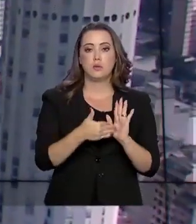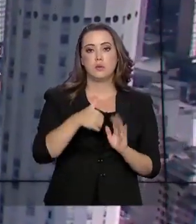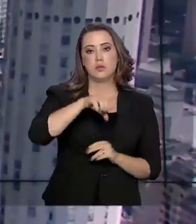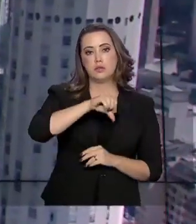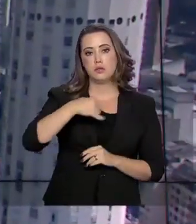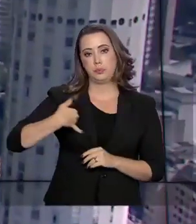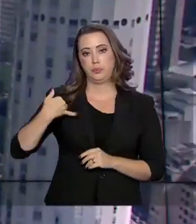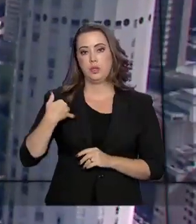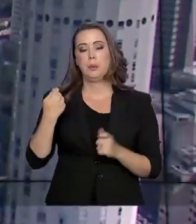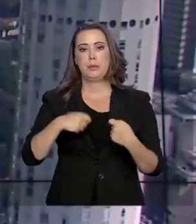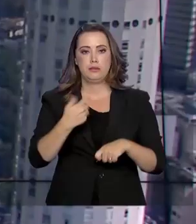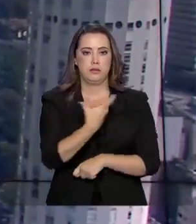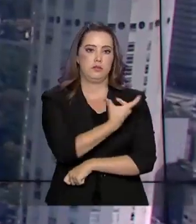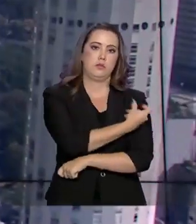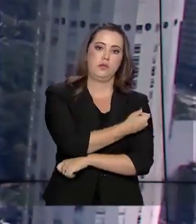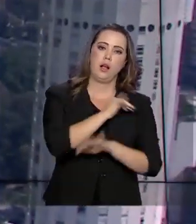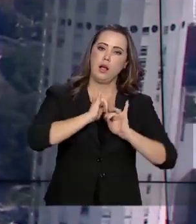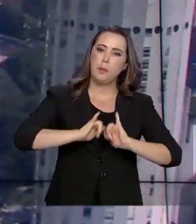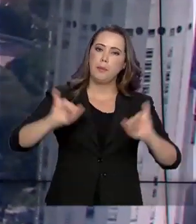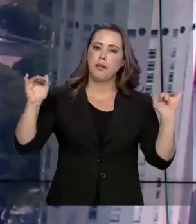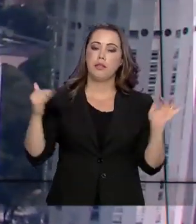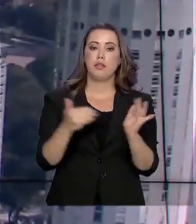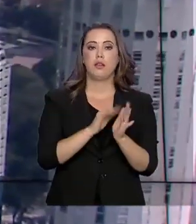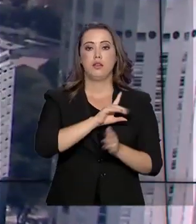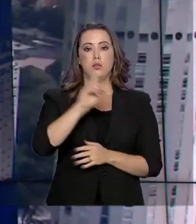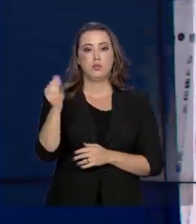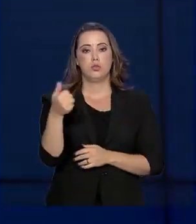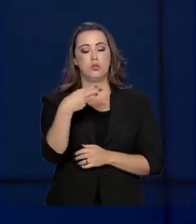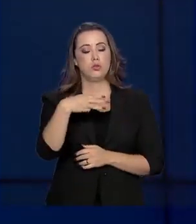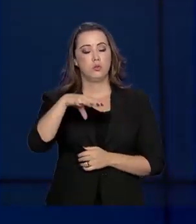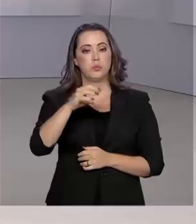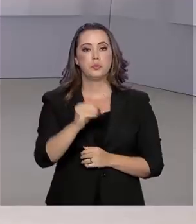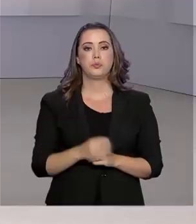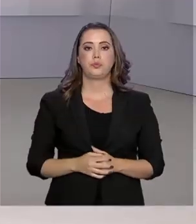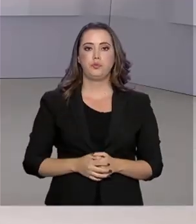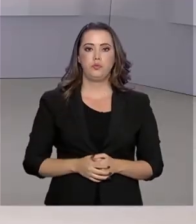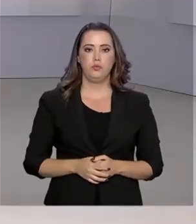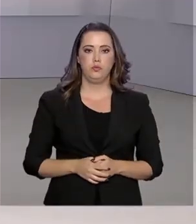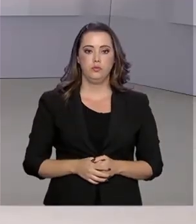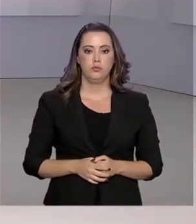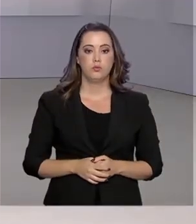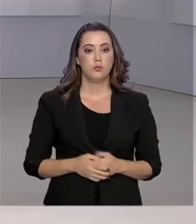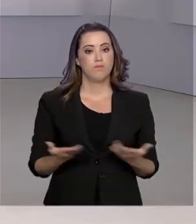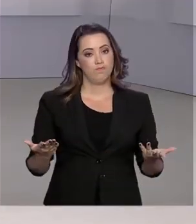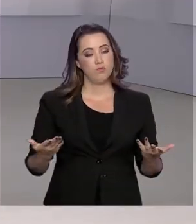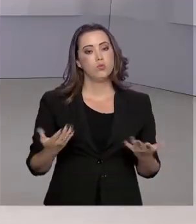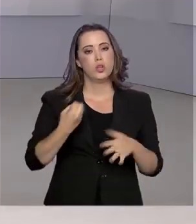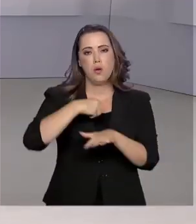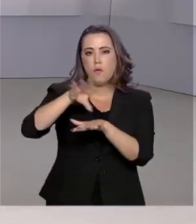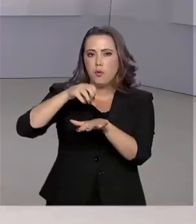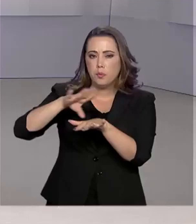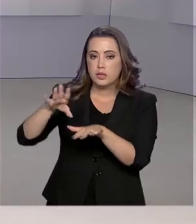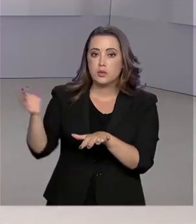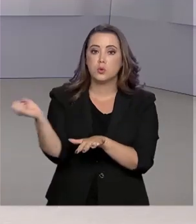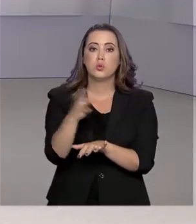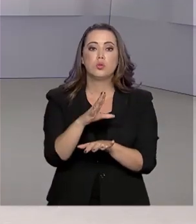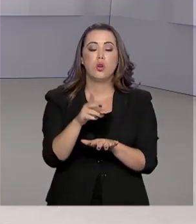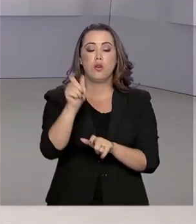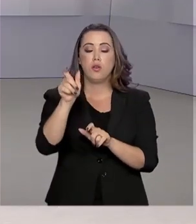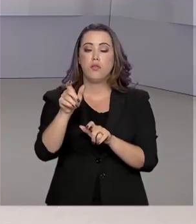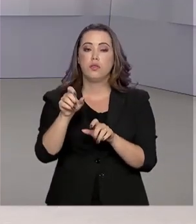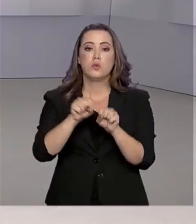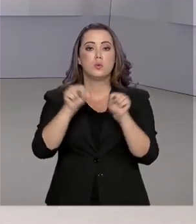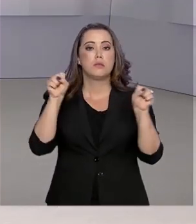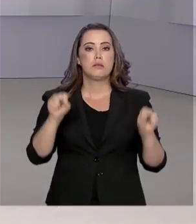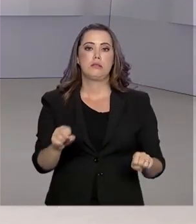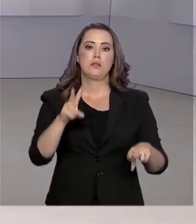anos devem se imunizar. A campanha vai até 13 de março. Dados atualizados do sistema prisional